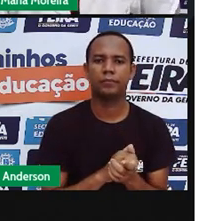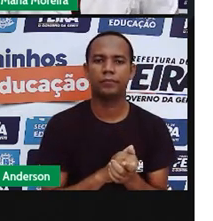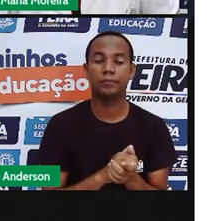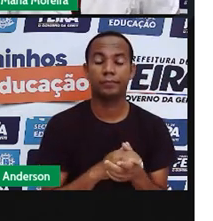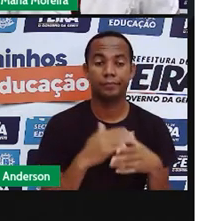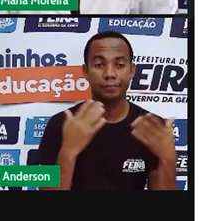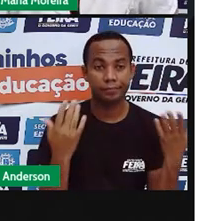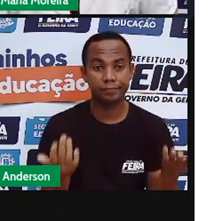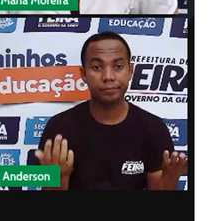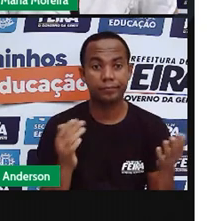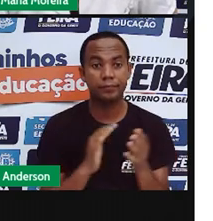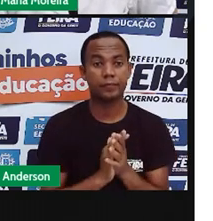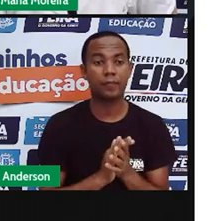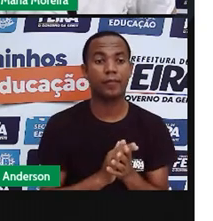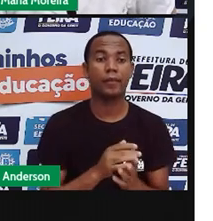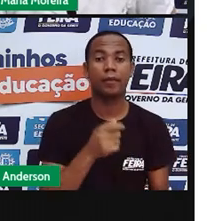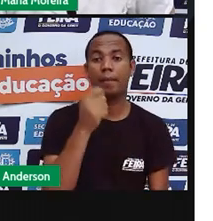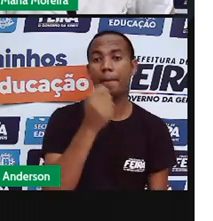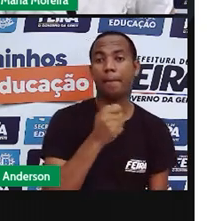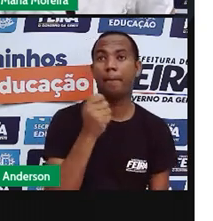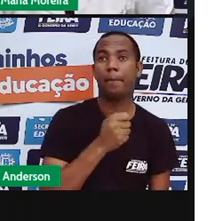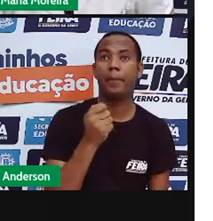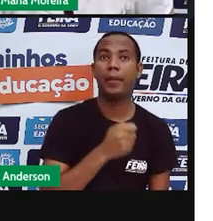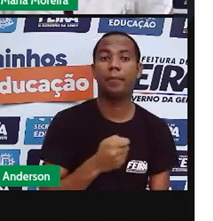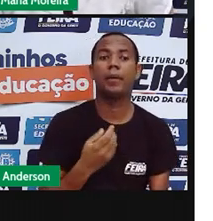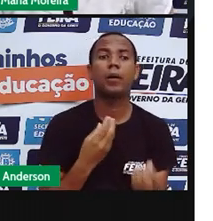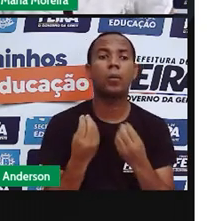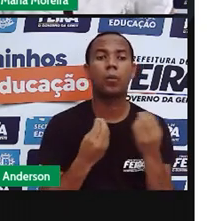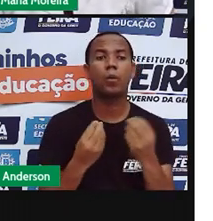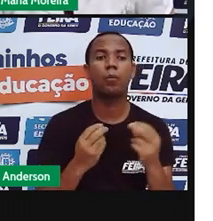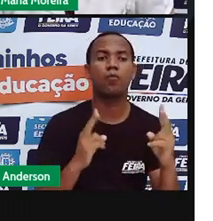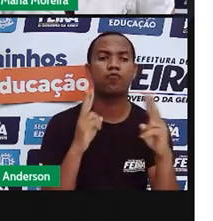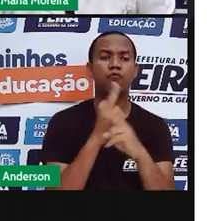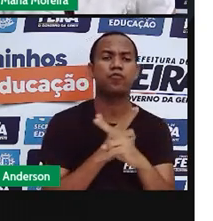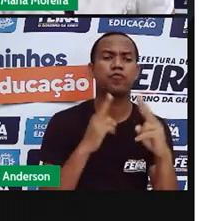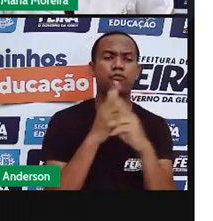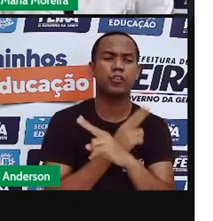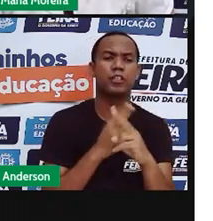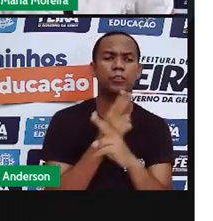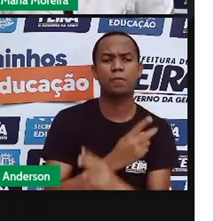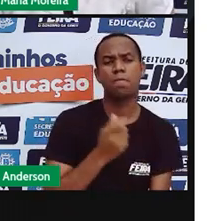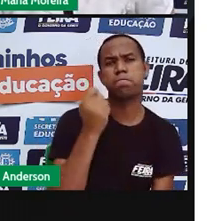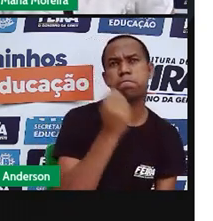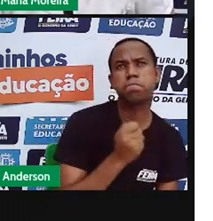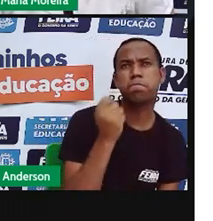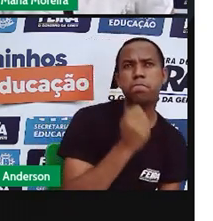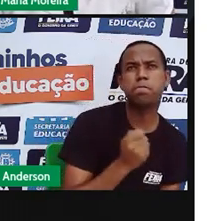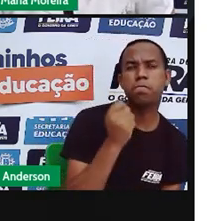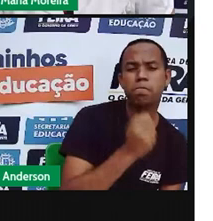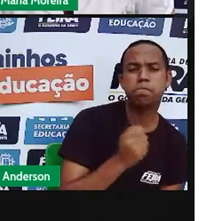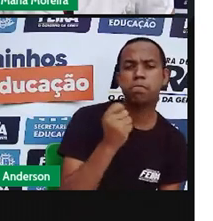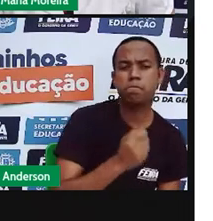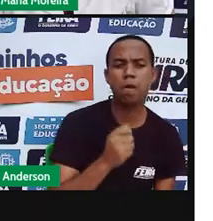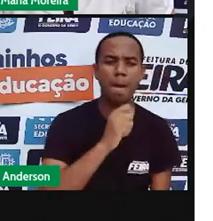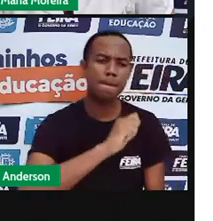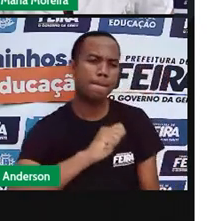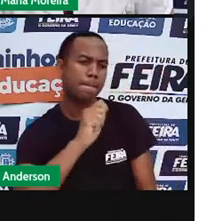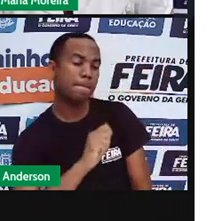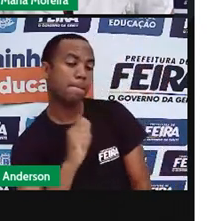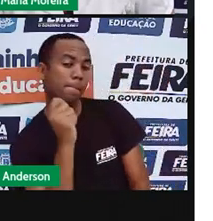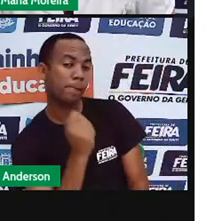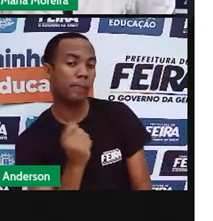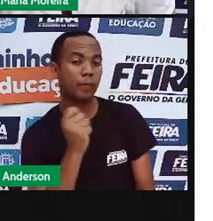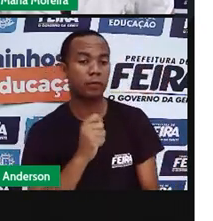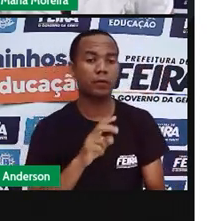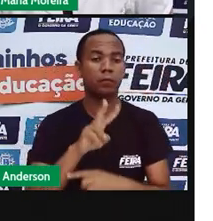Bom, ela voa através da força dos ventos. E é controlada por uma corda que permite ao condutor deixar ela cada vez mais